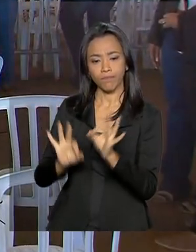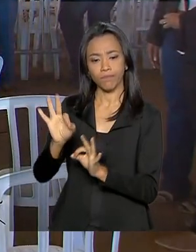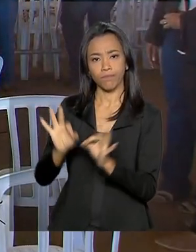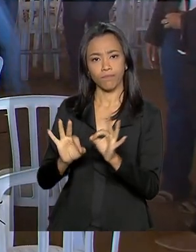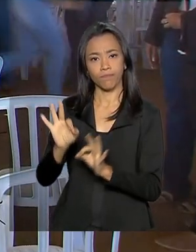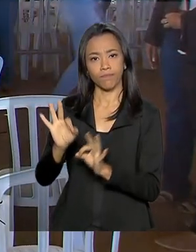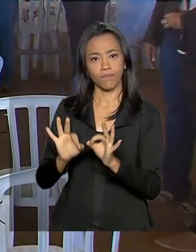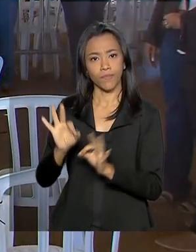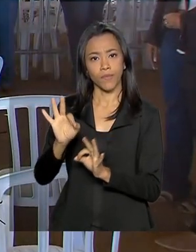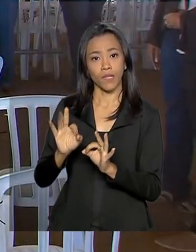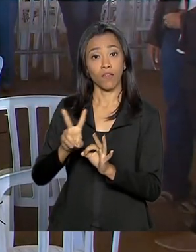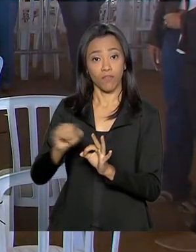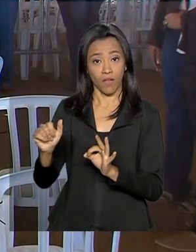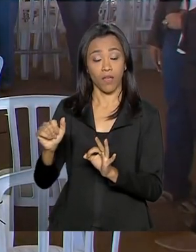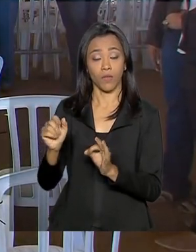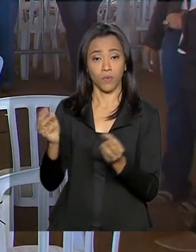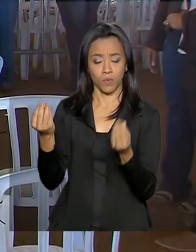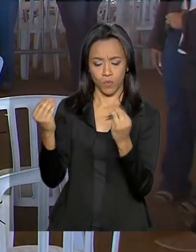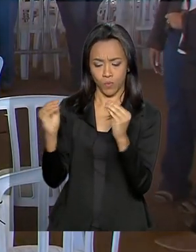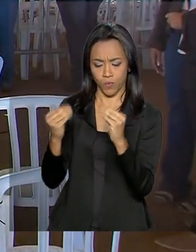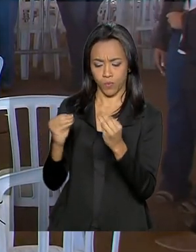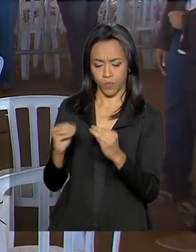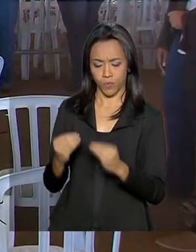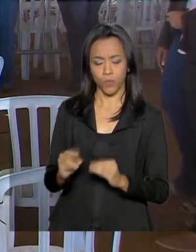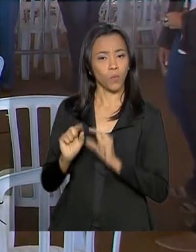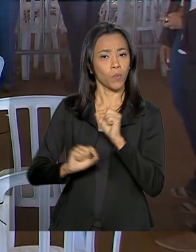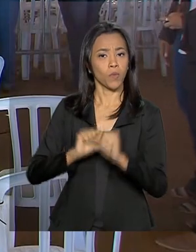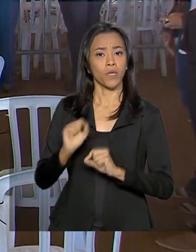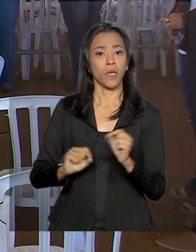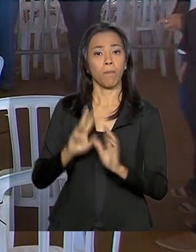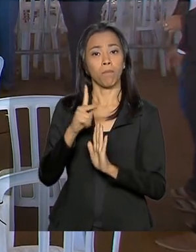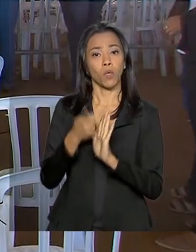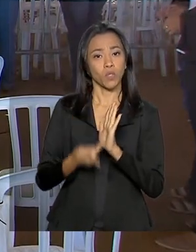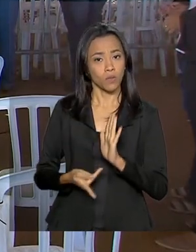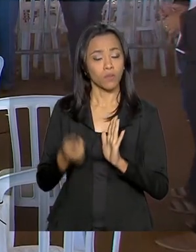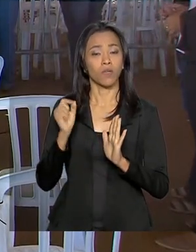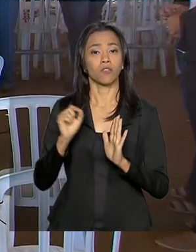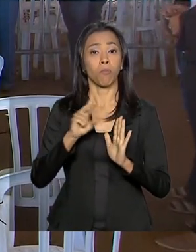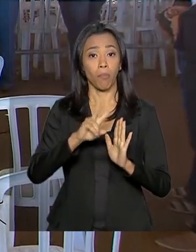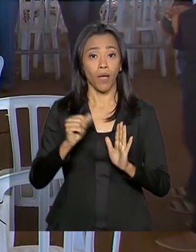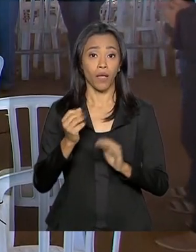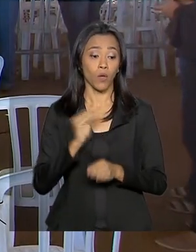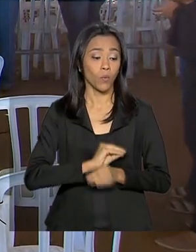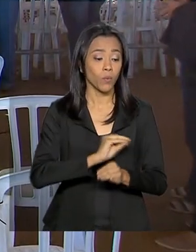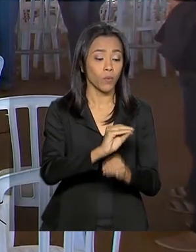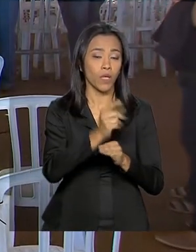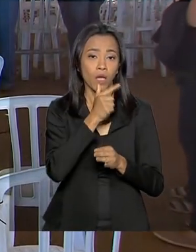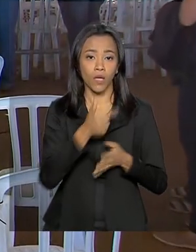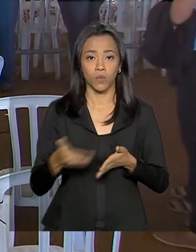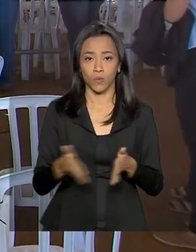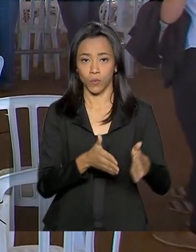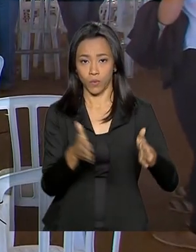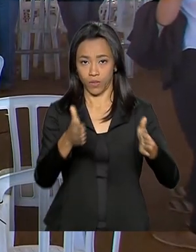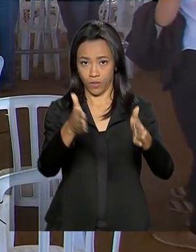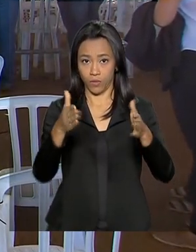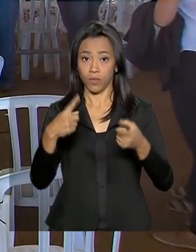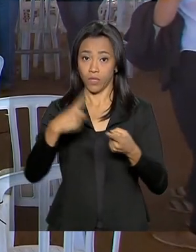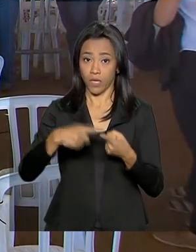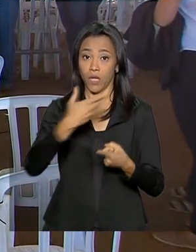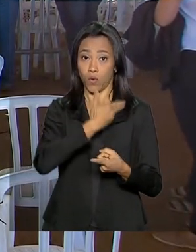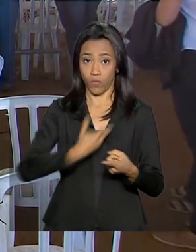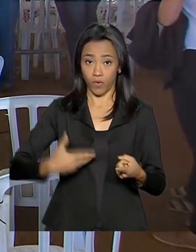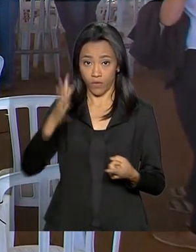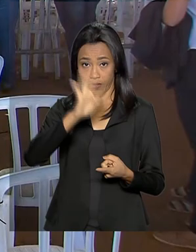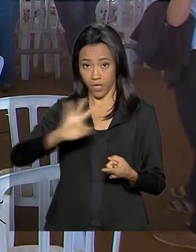acordo vai proporcionar a elaboração de projeto de revitalização do Rio Araguaia entre governo federal e governo